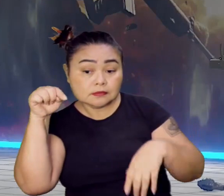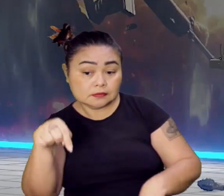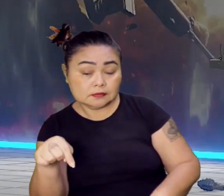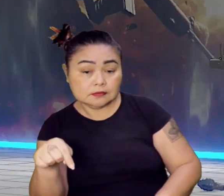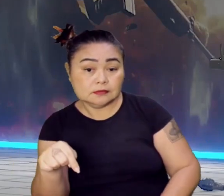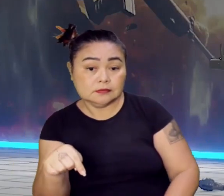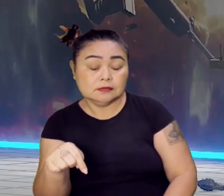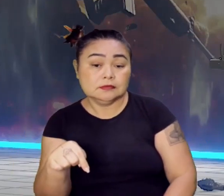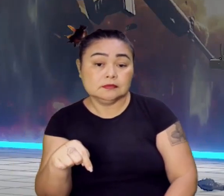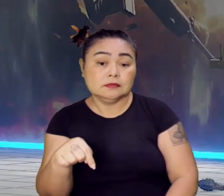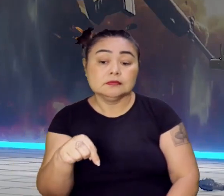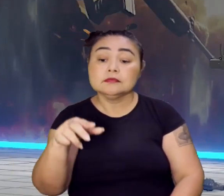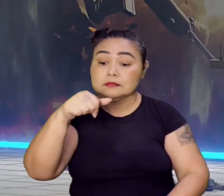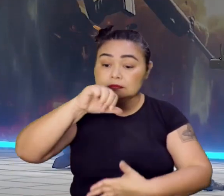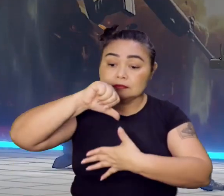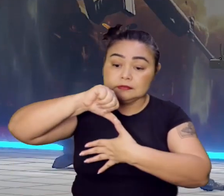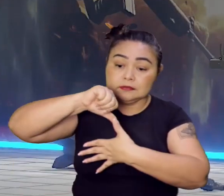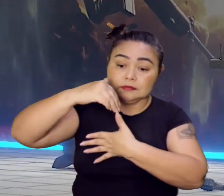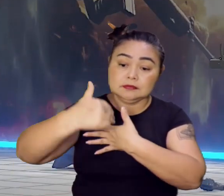holandeses aqui na América do Sul.